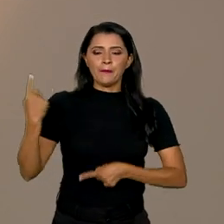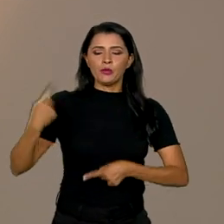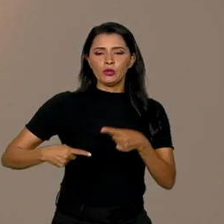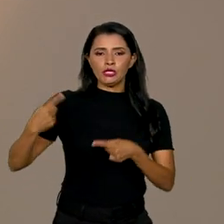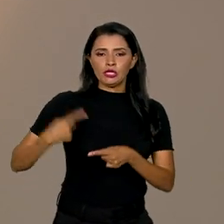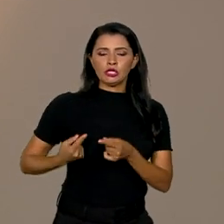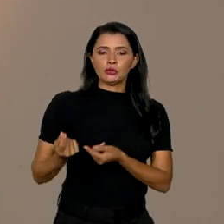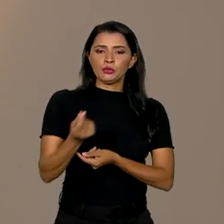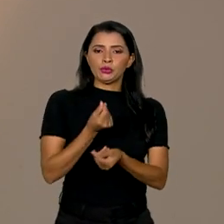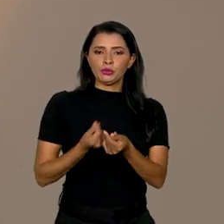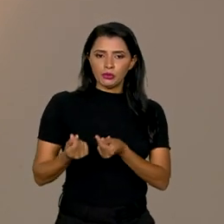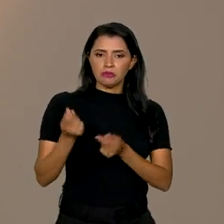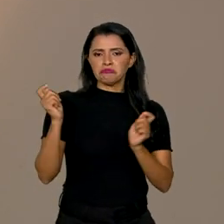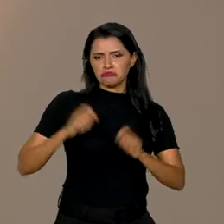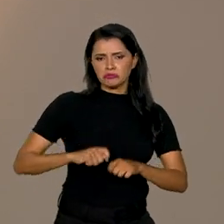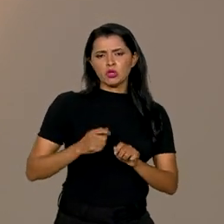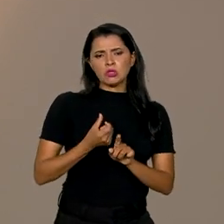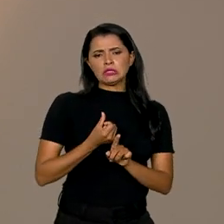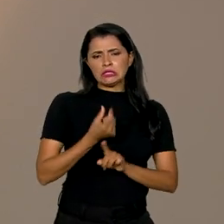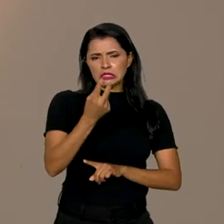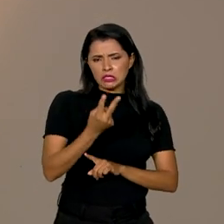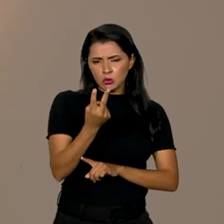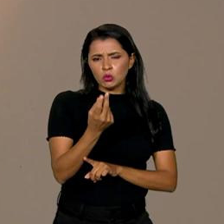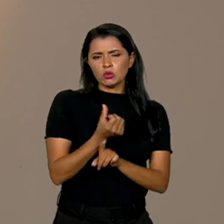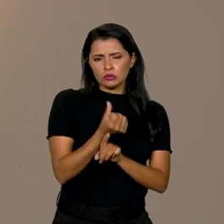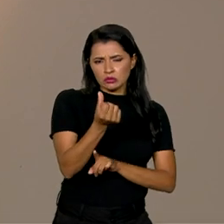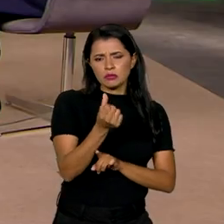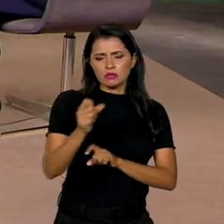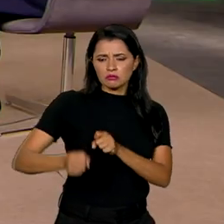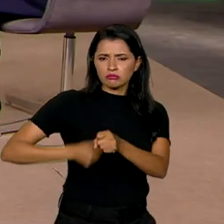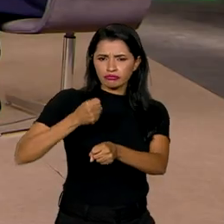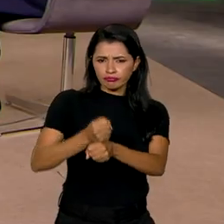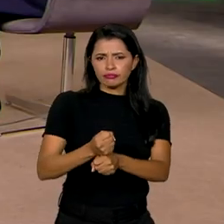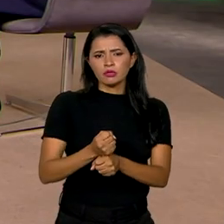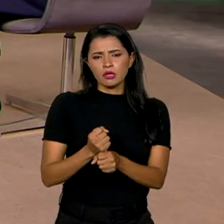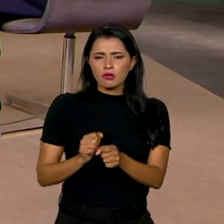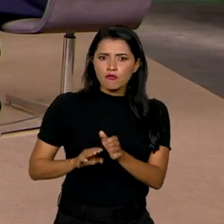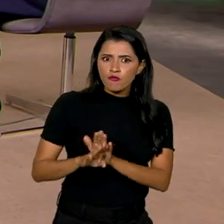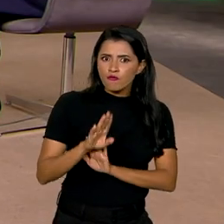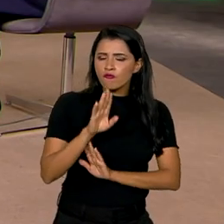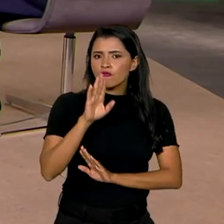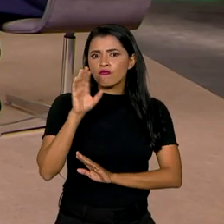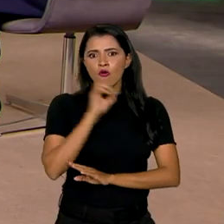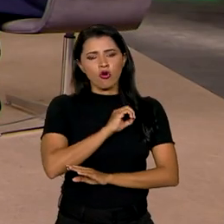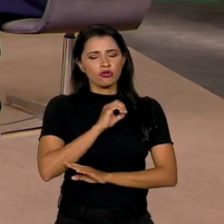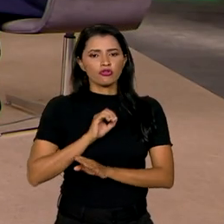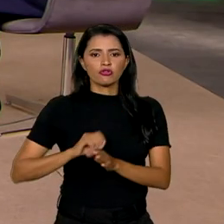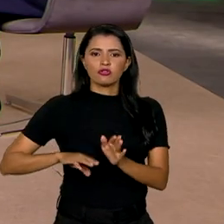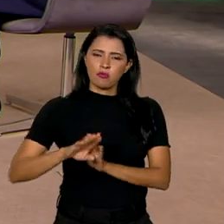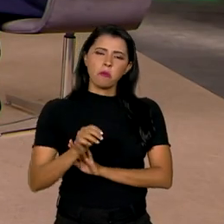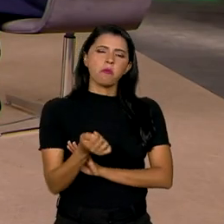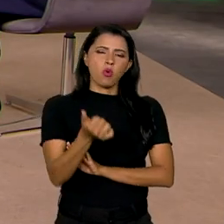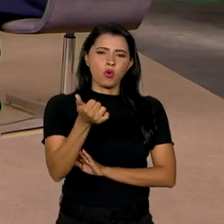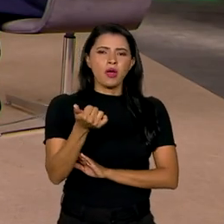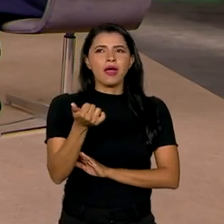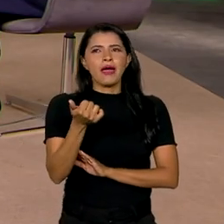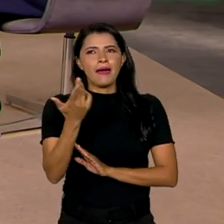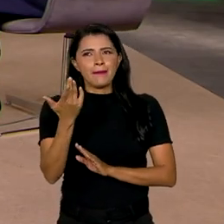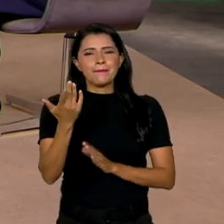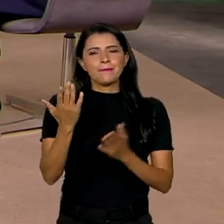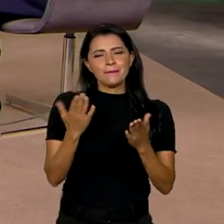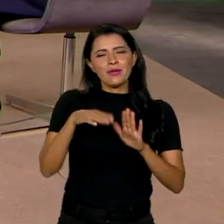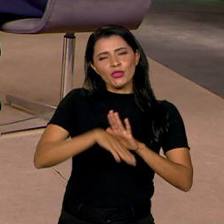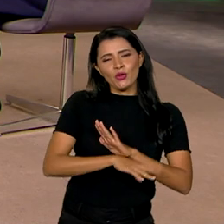permitir, a partir do segundo semestre do próximo ano, um crescimento um pouco mais forte. Eu imagino que vai ser um crescimento menor que o de